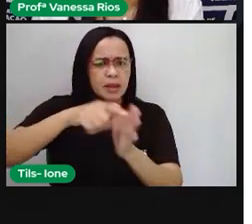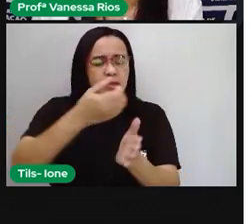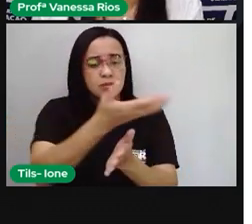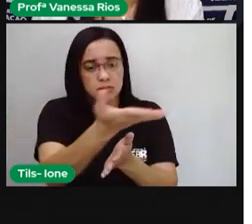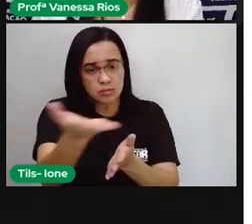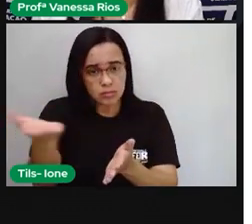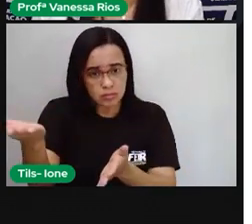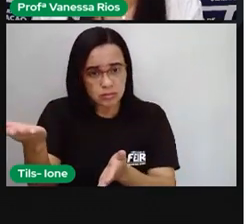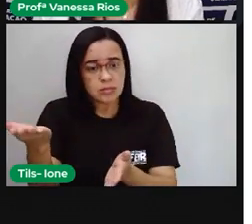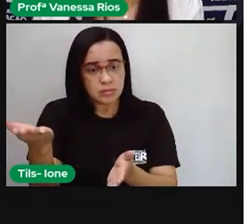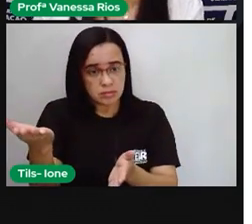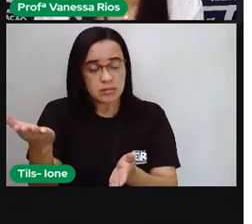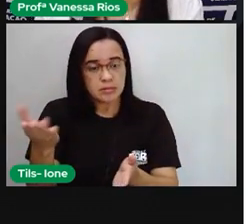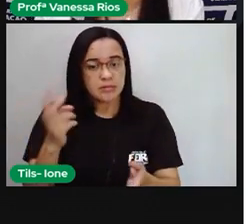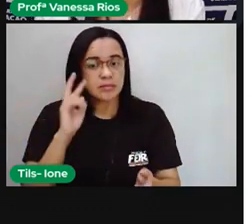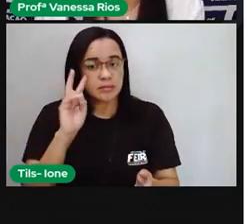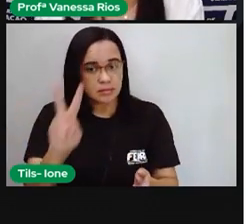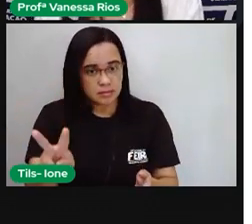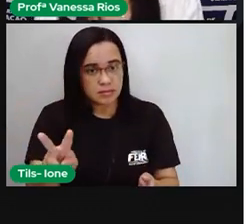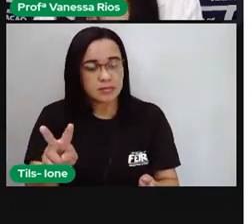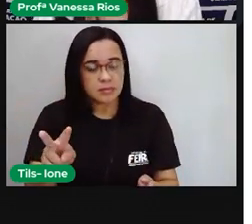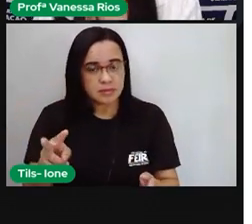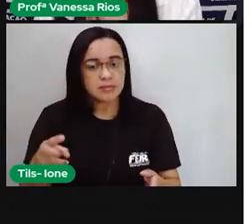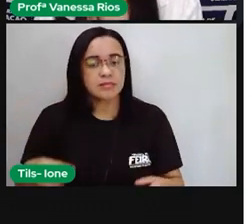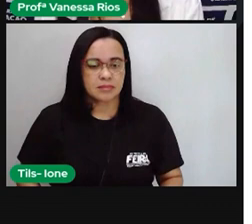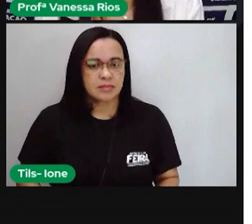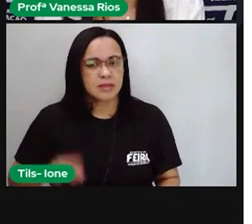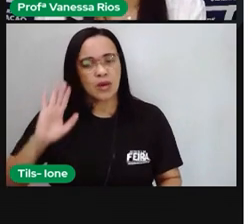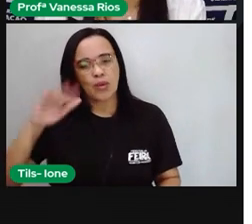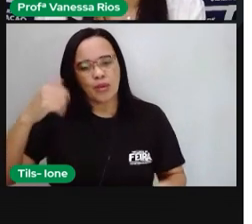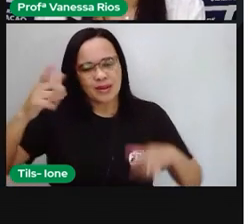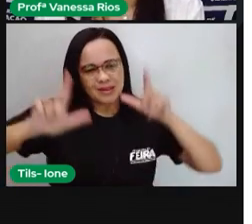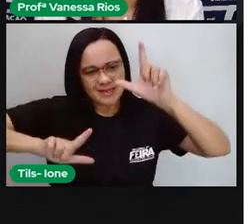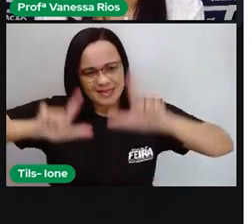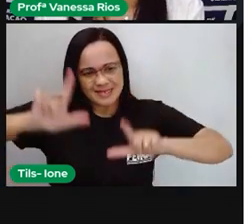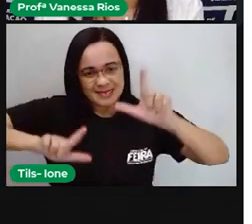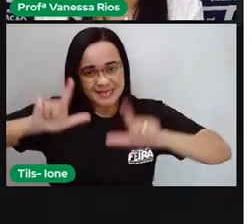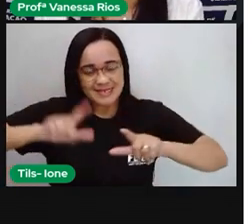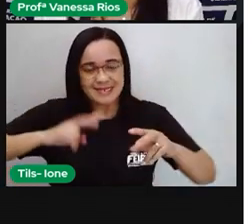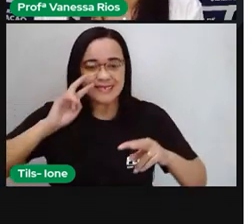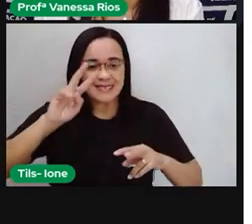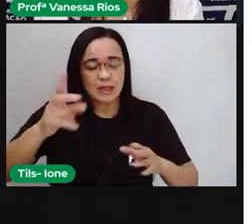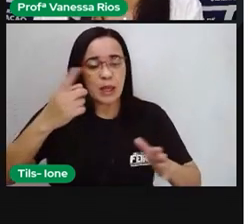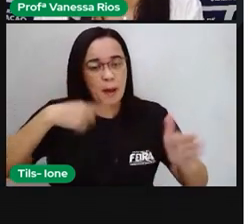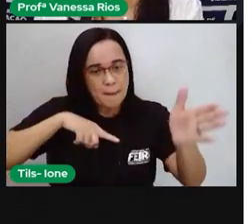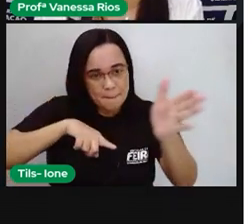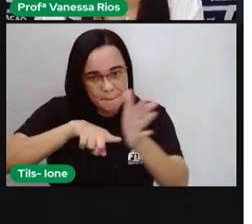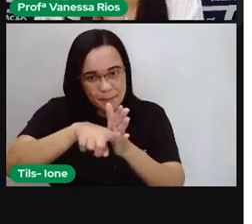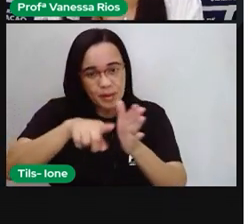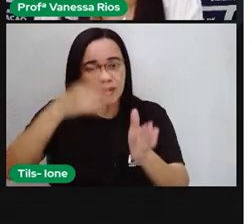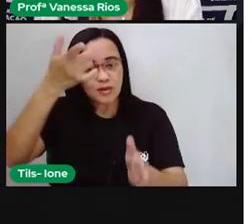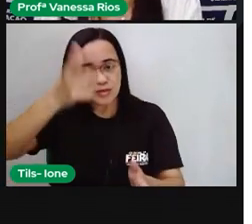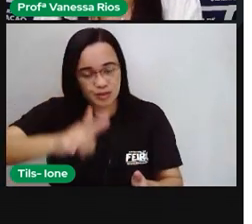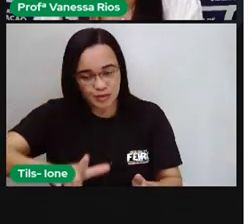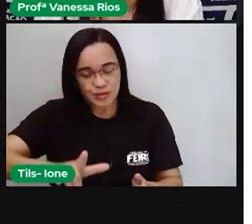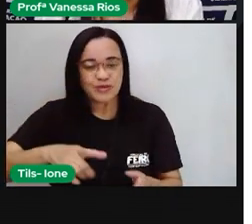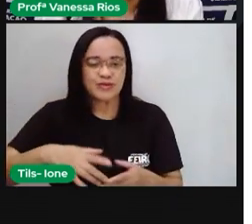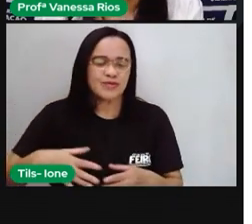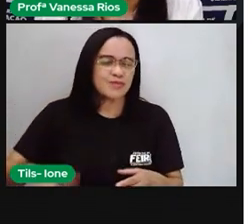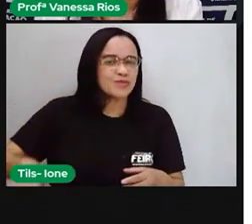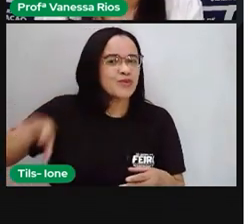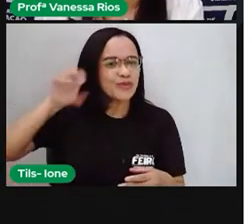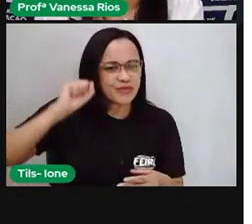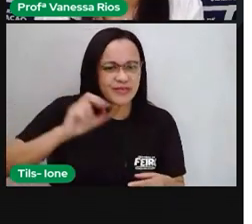você, que está aí distante da pró, né? Do outro lado da tela. Aí a pró volta a dizer novamente, não posso ouvir aí a sua